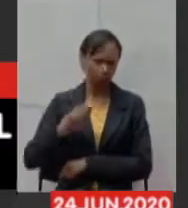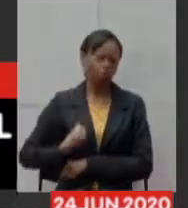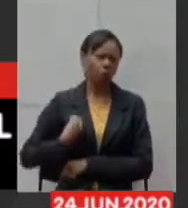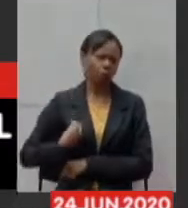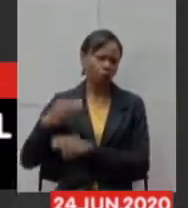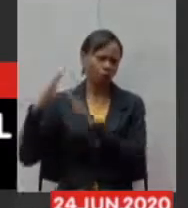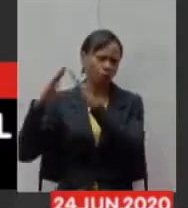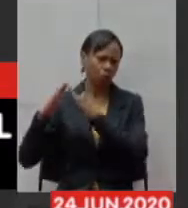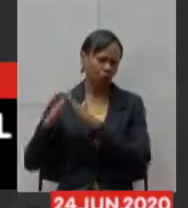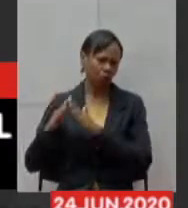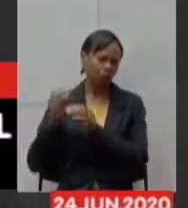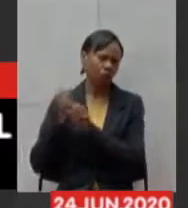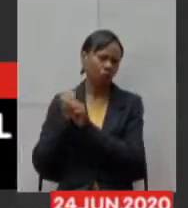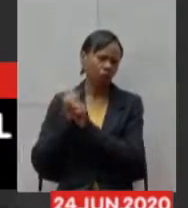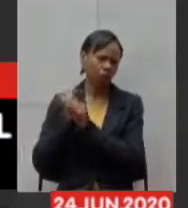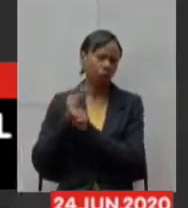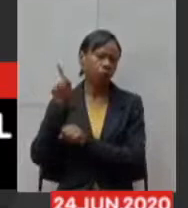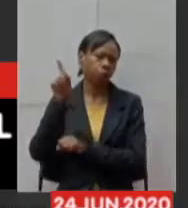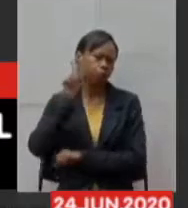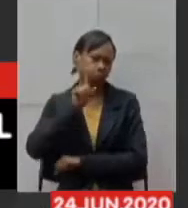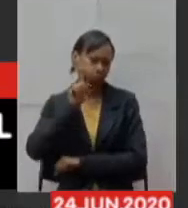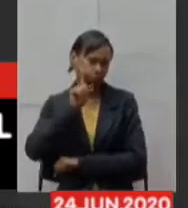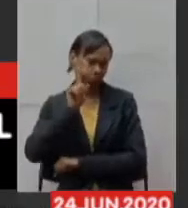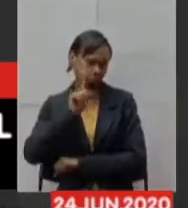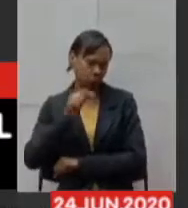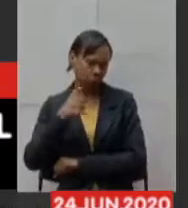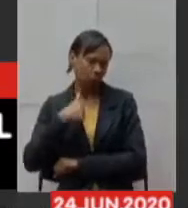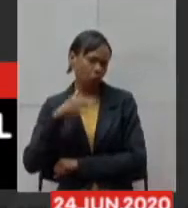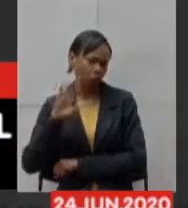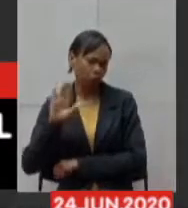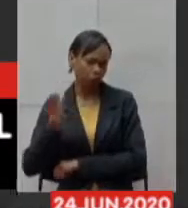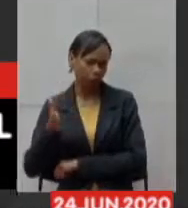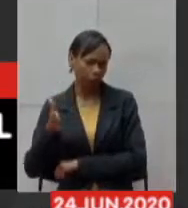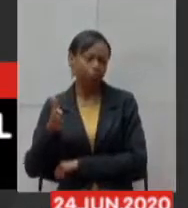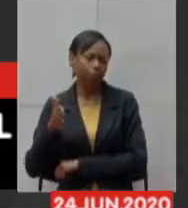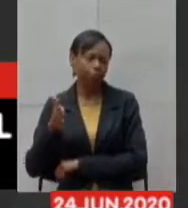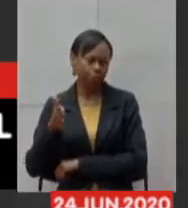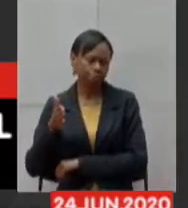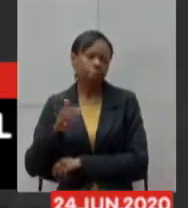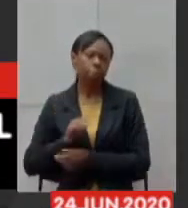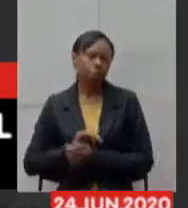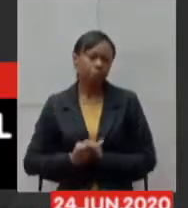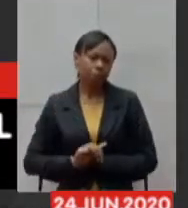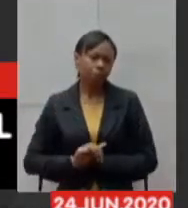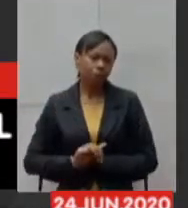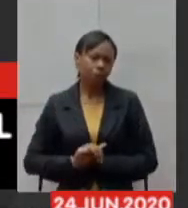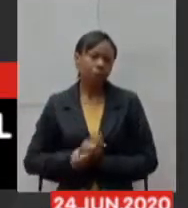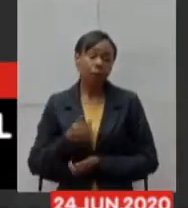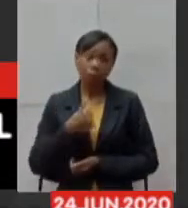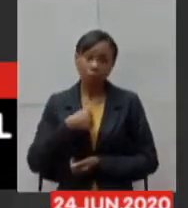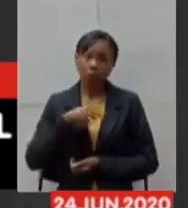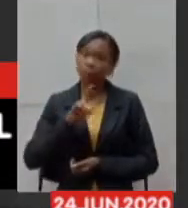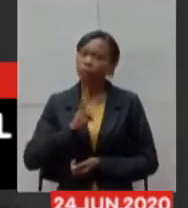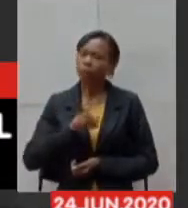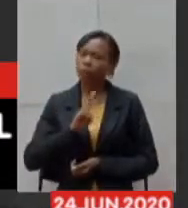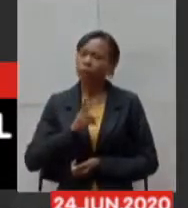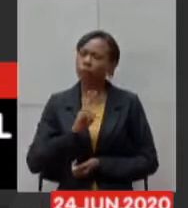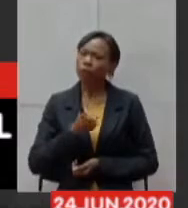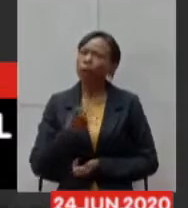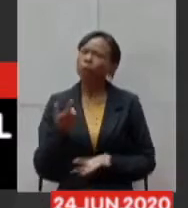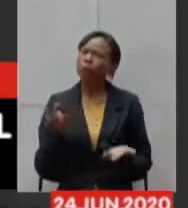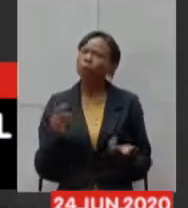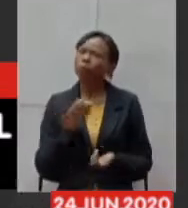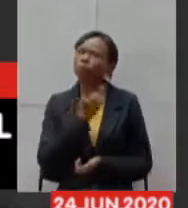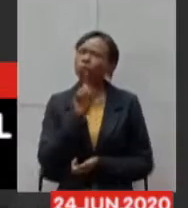morei nos Estados Unidos e sabe que eu sempre tive essa pergunta né porque o Brasil